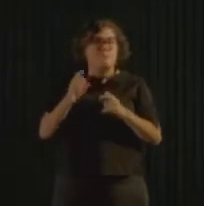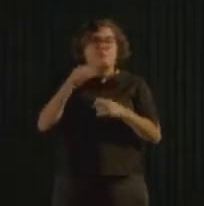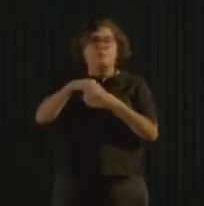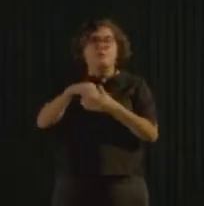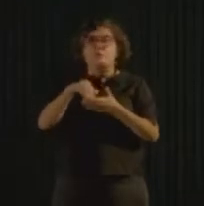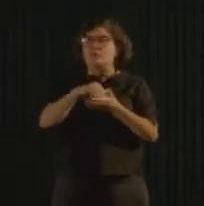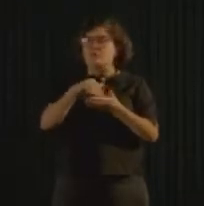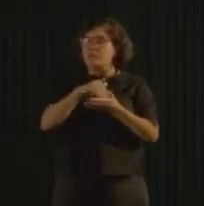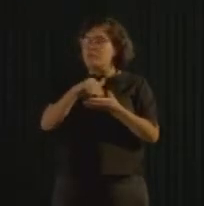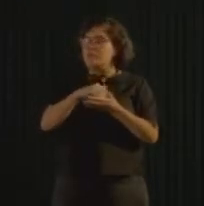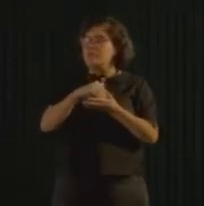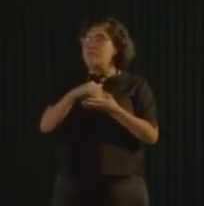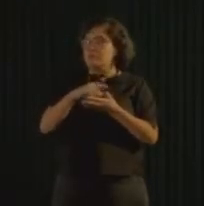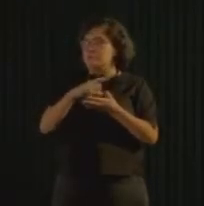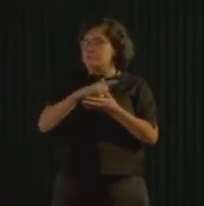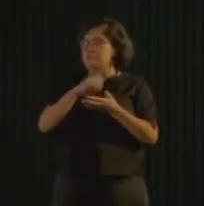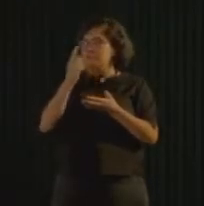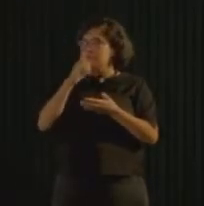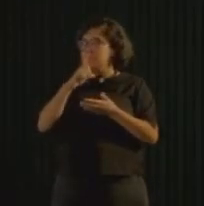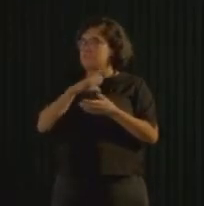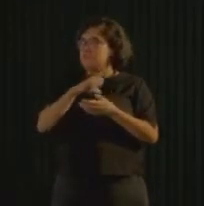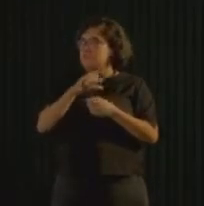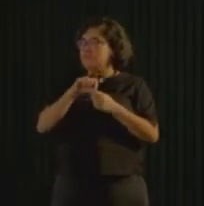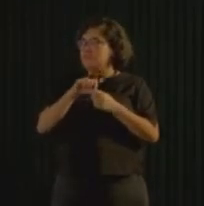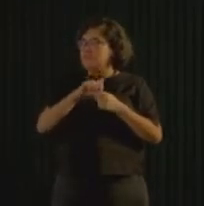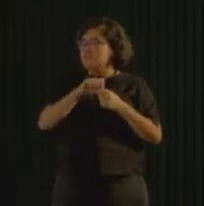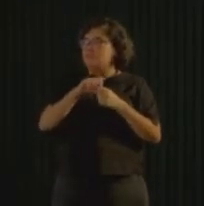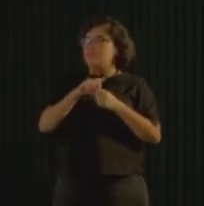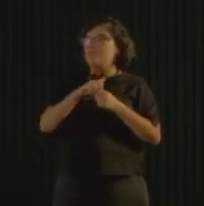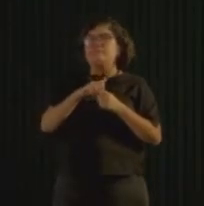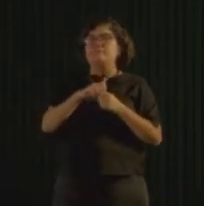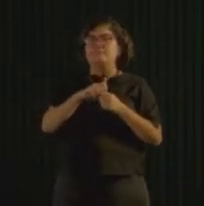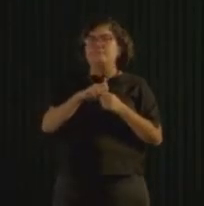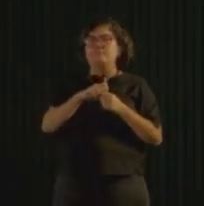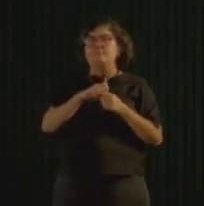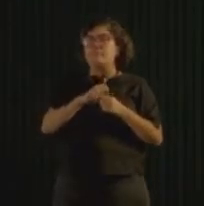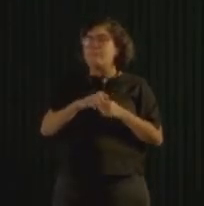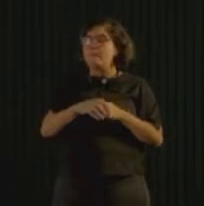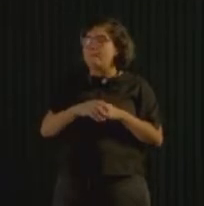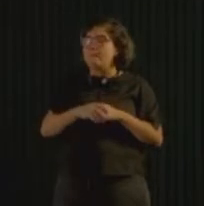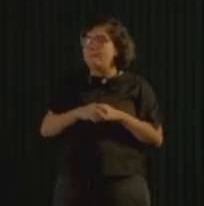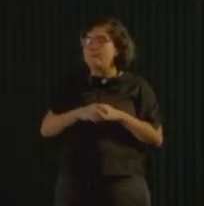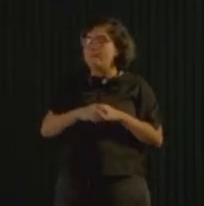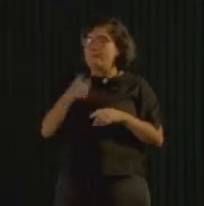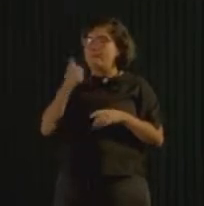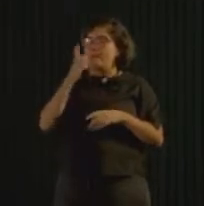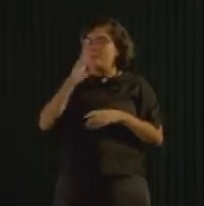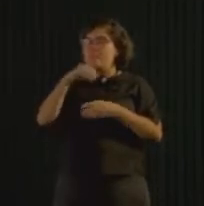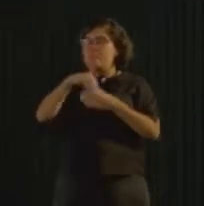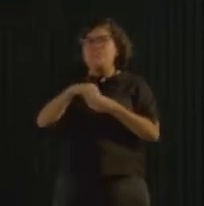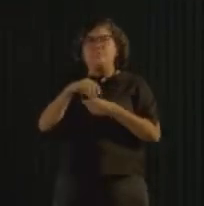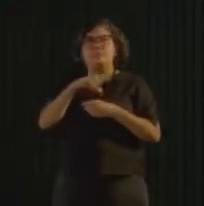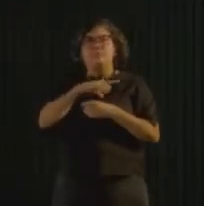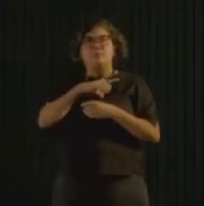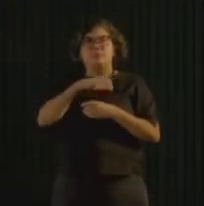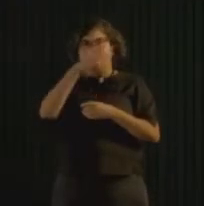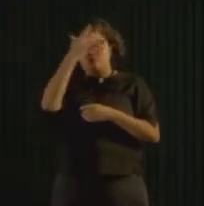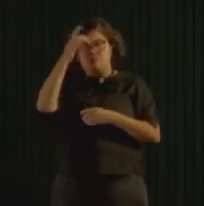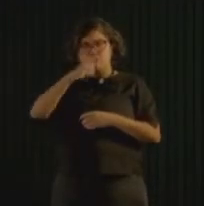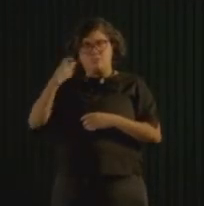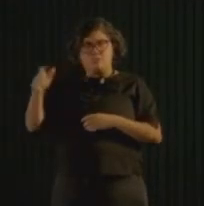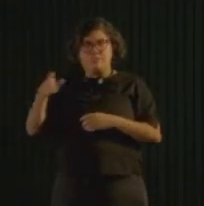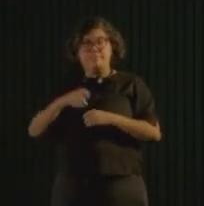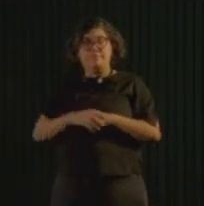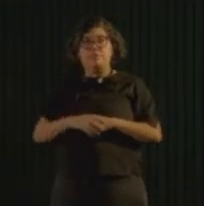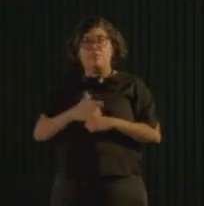cidade toda pode participar. Muita gente querendo contribuir, a gente vai estar ampliando isso, está dando muito certo, para poder ver esse engajamento do cidadão. O outro eixo,